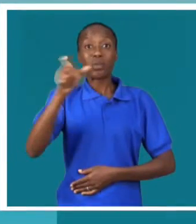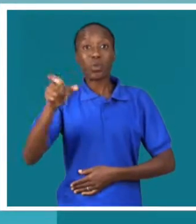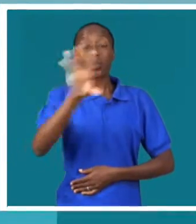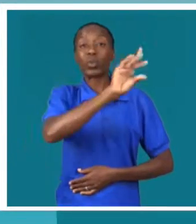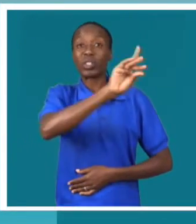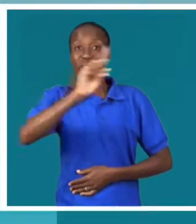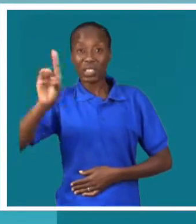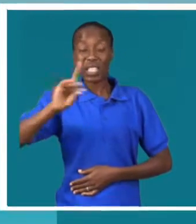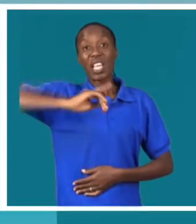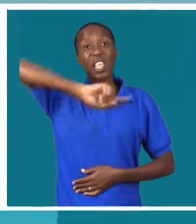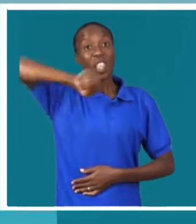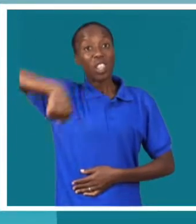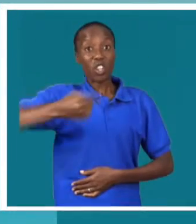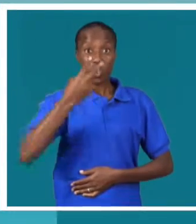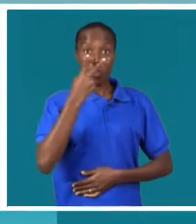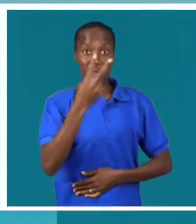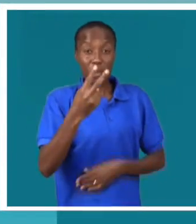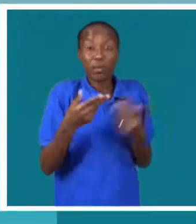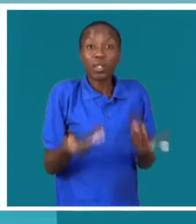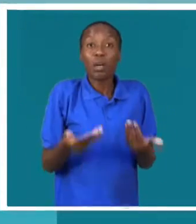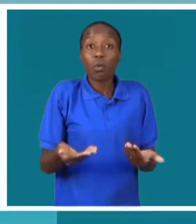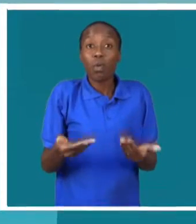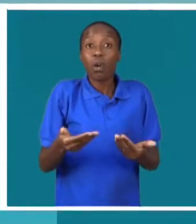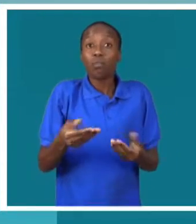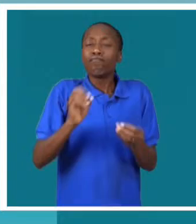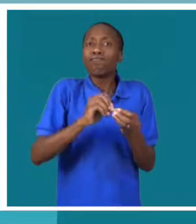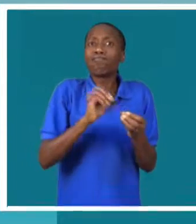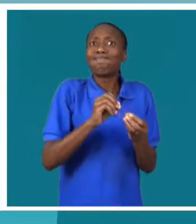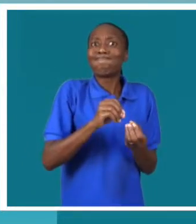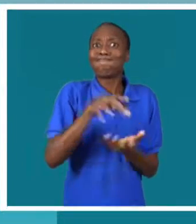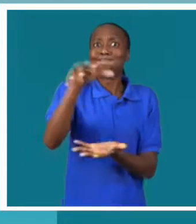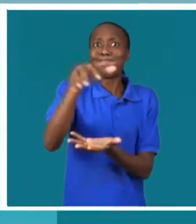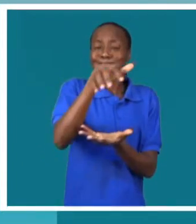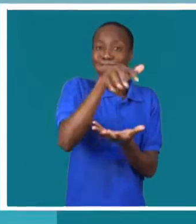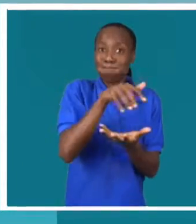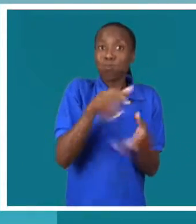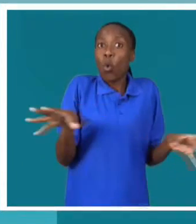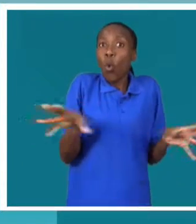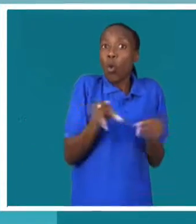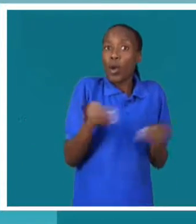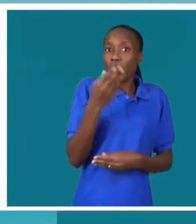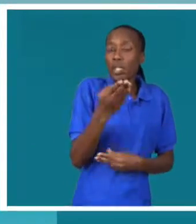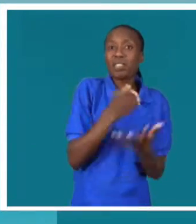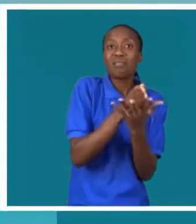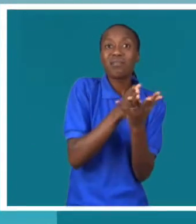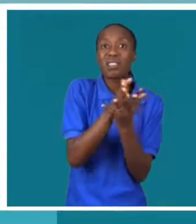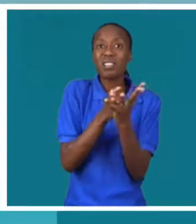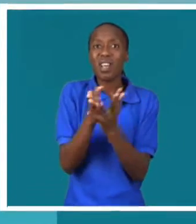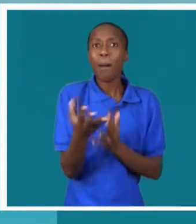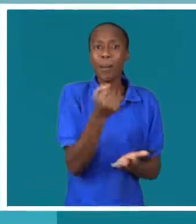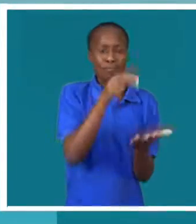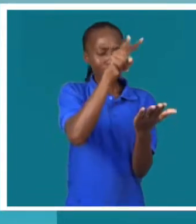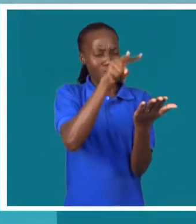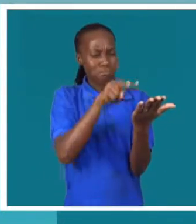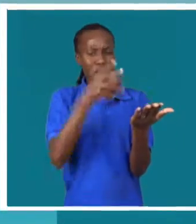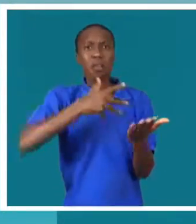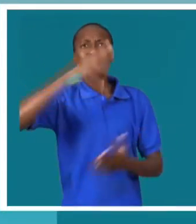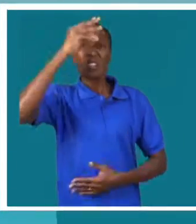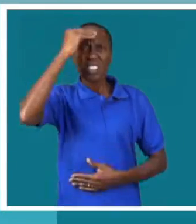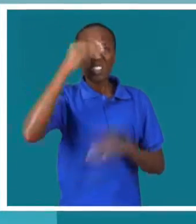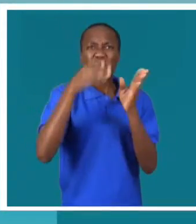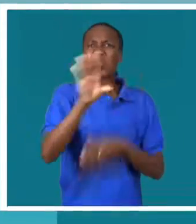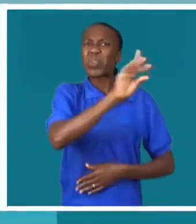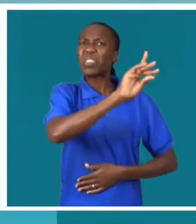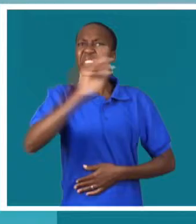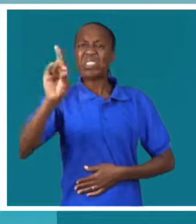nós formos agora a observar ou a buscar o relatório desta estratégia, Nós vamos entender que as pessoas com